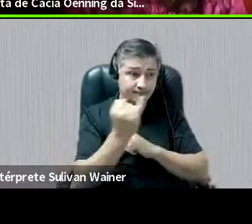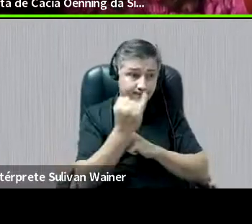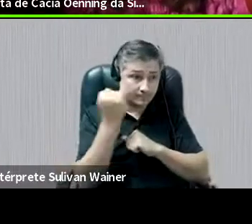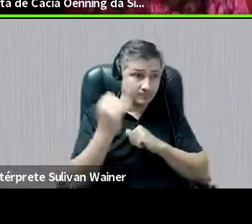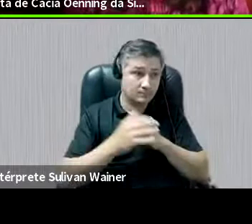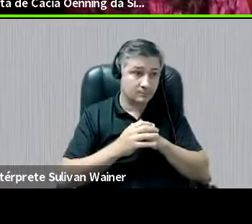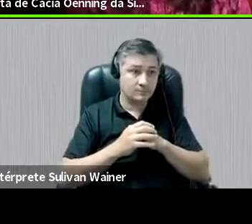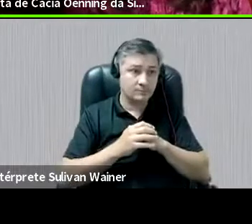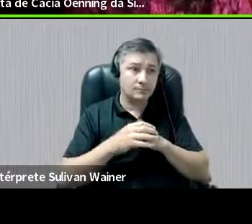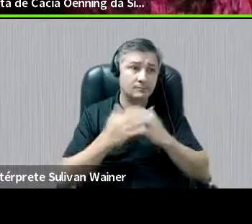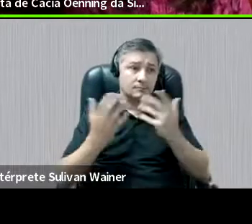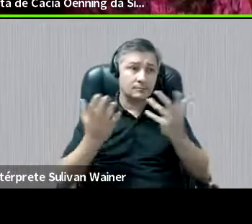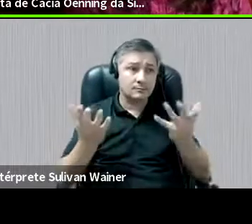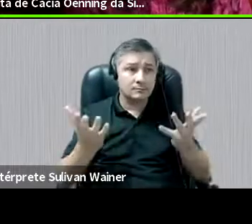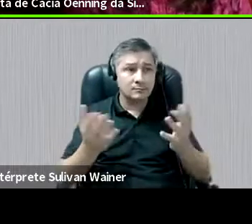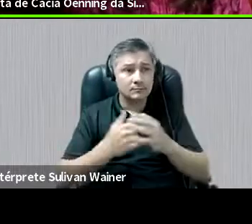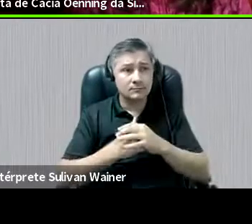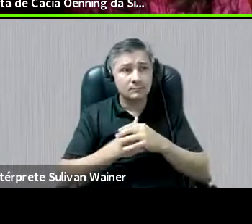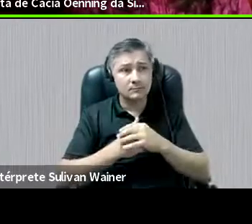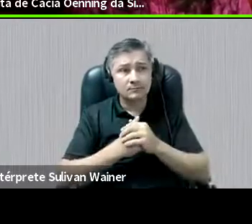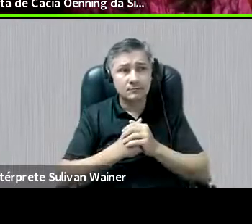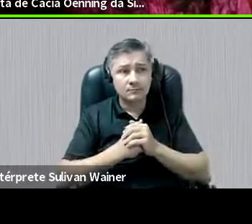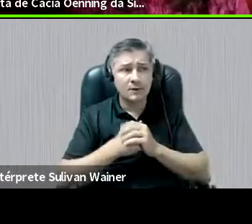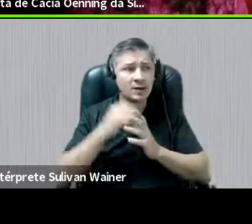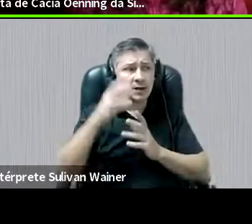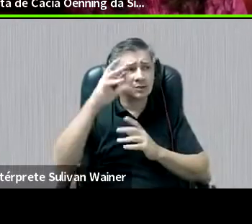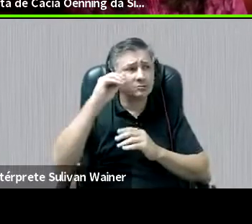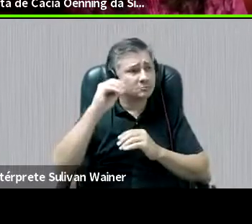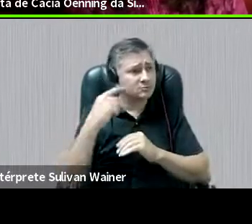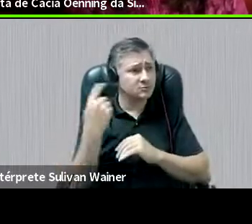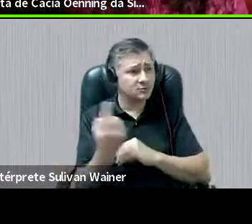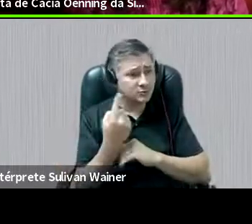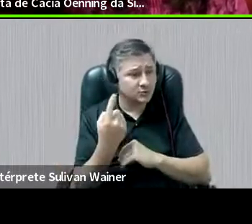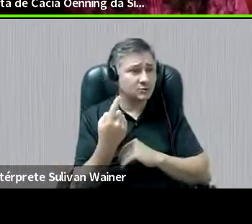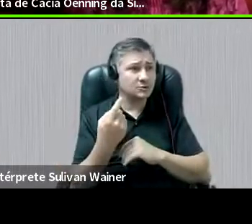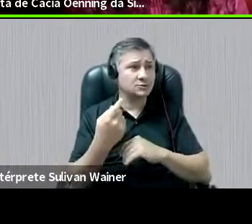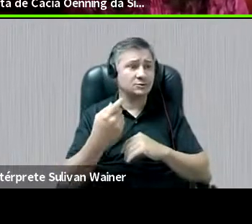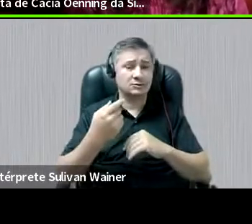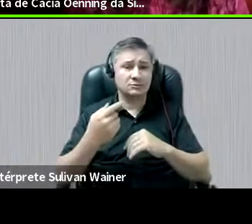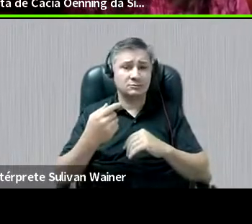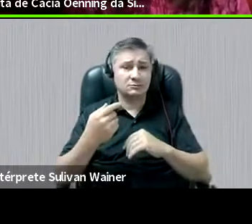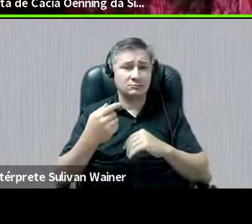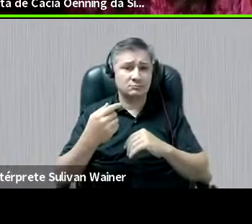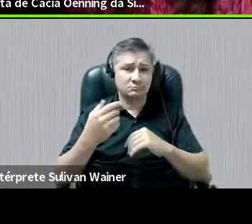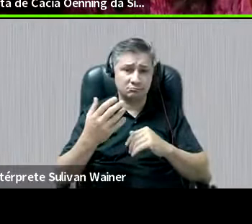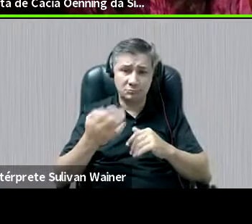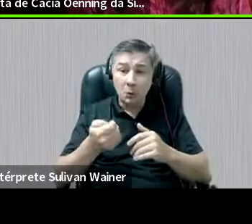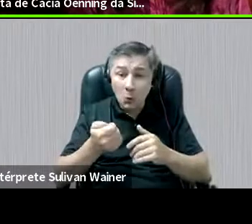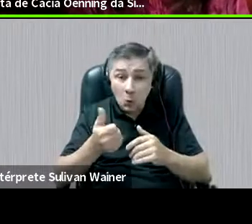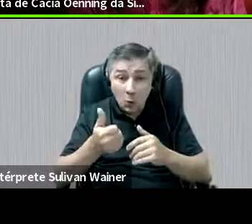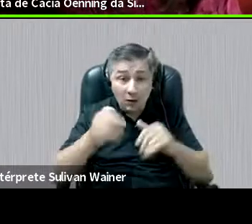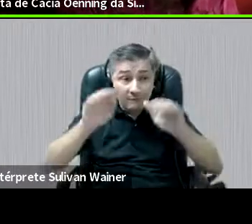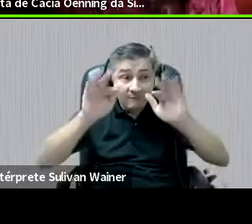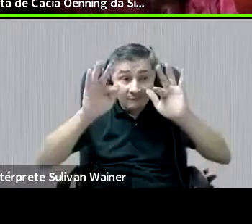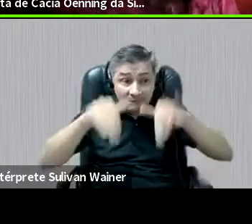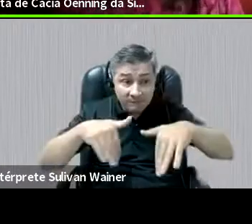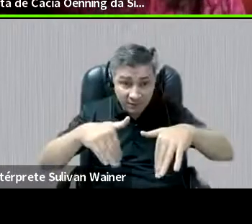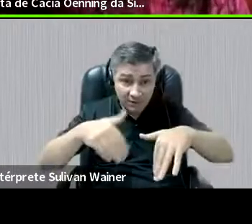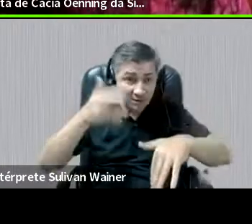Bom, eu acho que a gente está chegando um pouco no final,